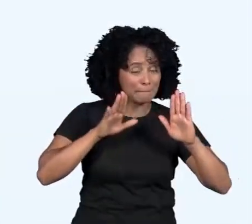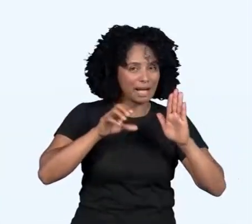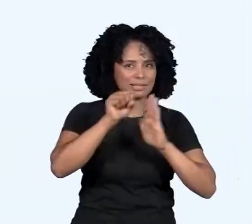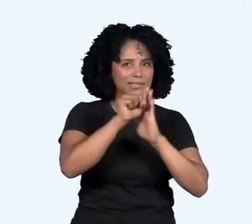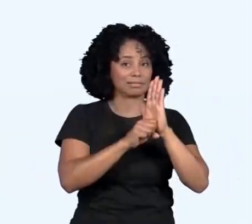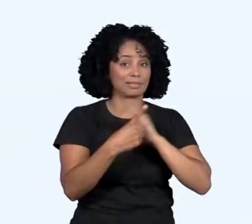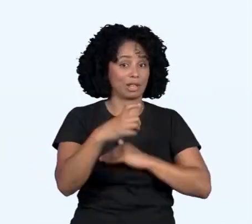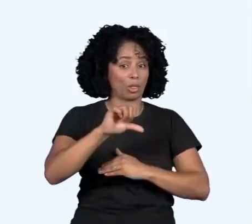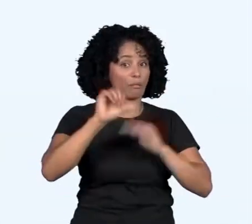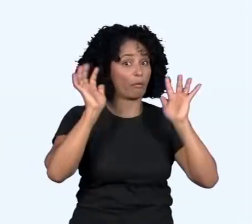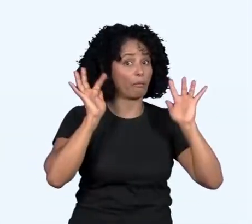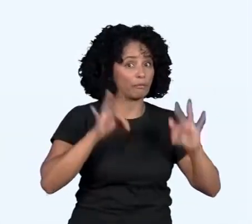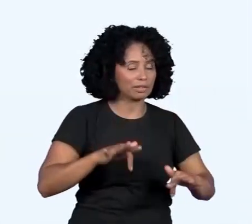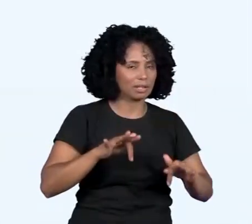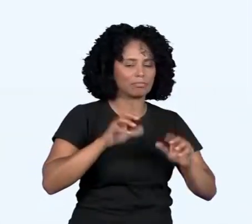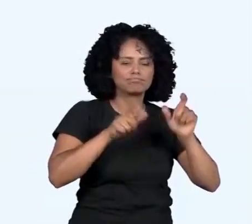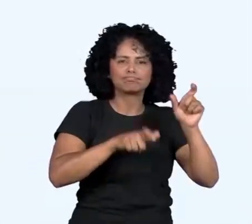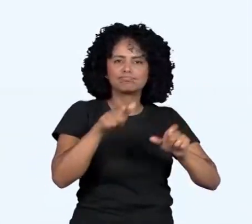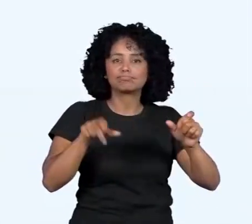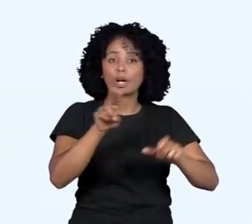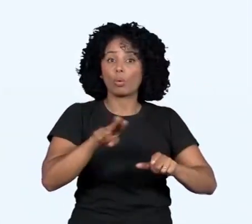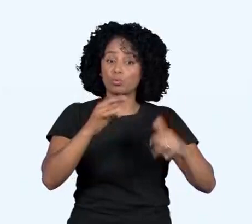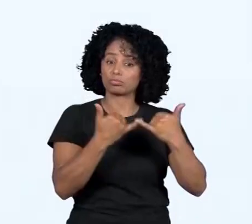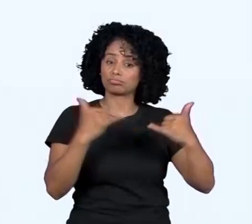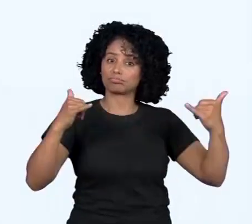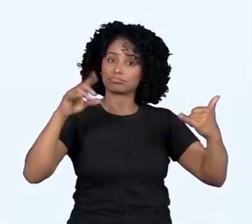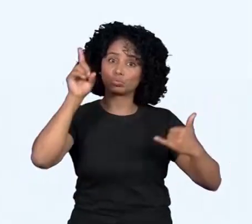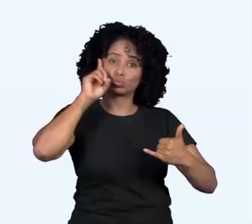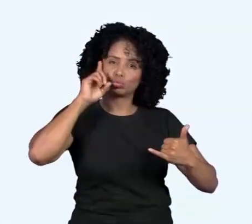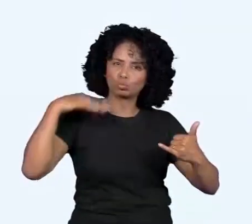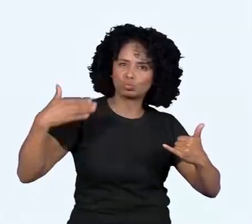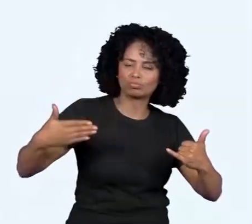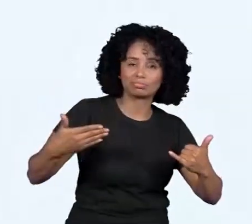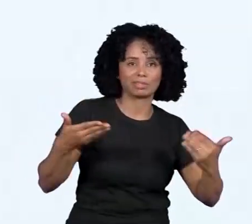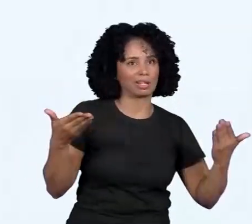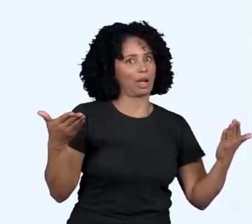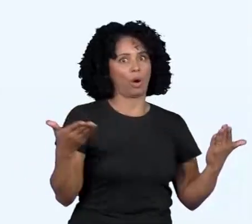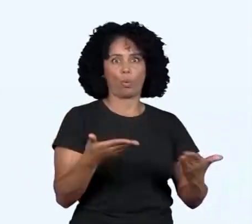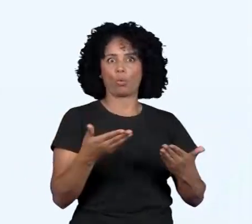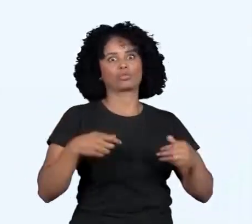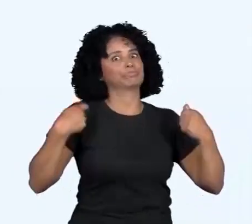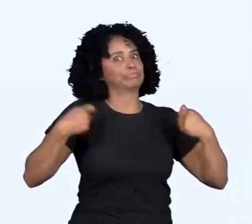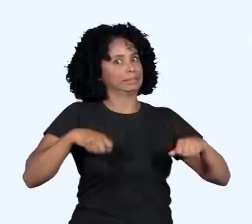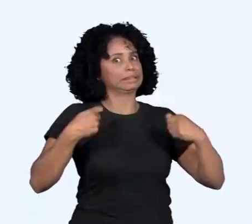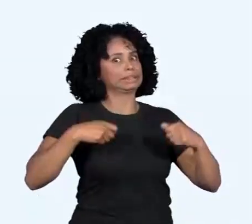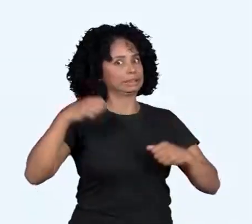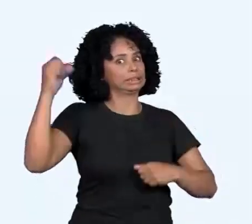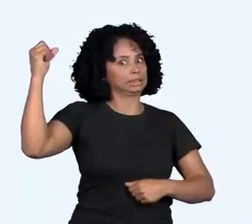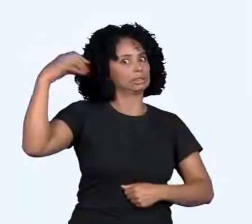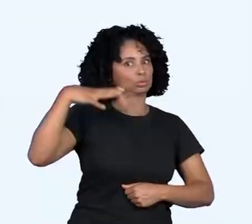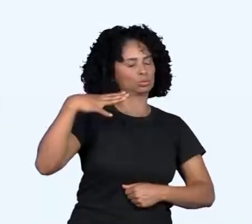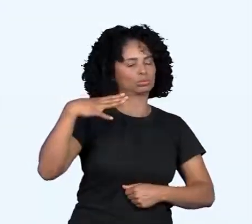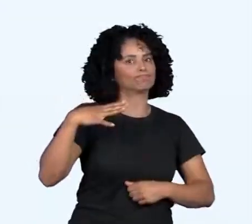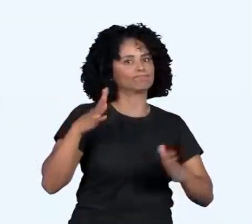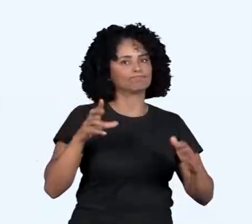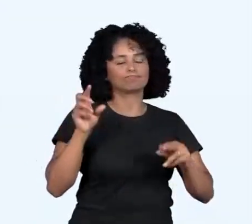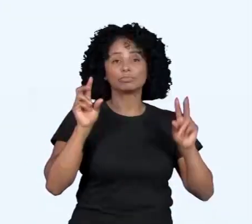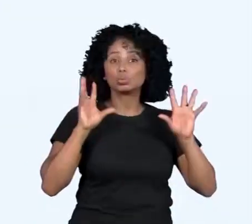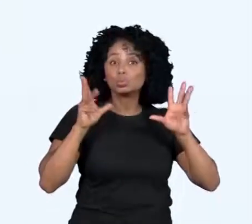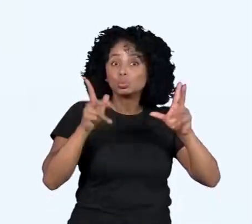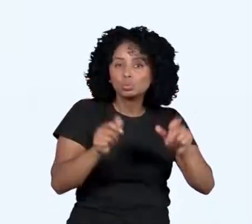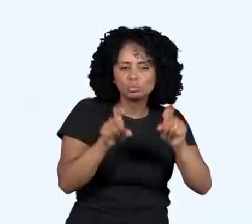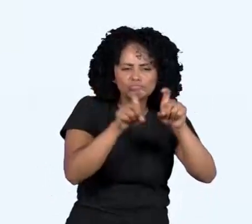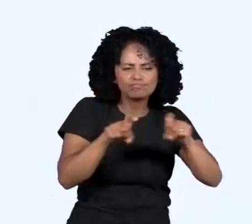usar energia elétrica no seu dia a dia. Hoje a gente não pode viver sem ela. É com a energia elétrica que ligamos os